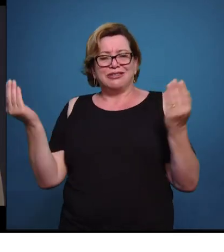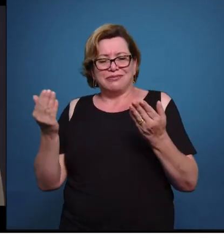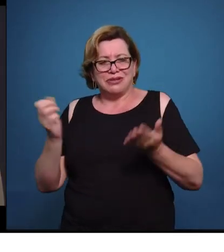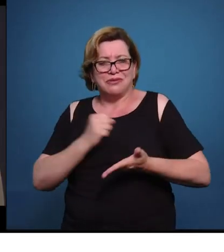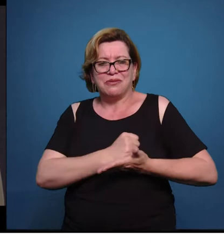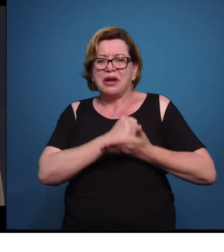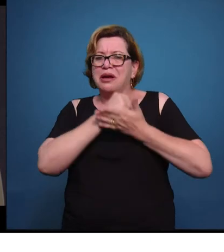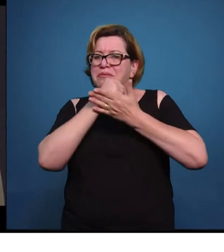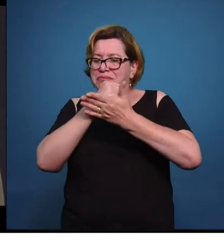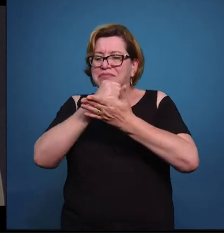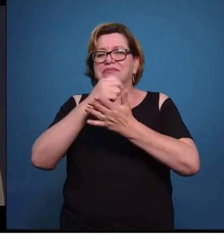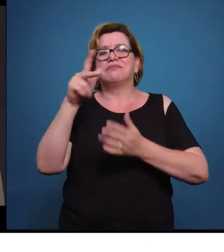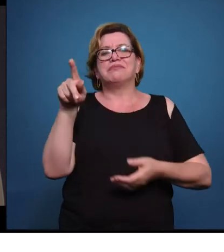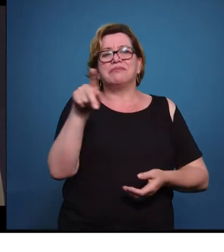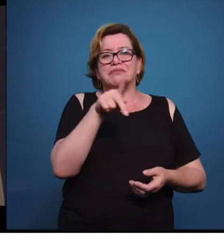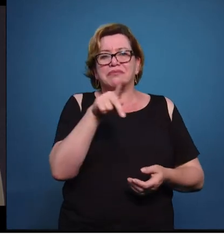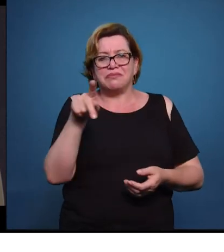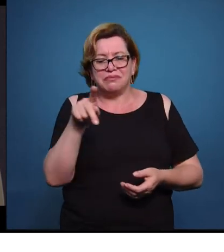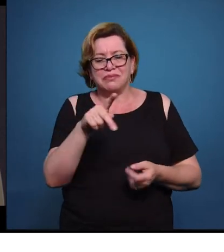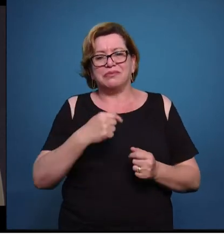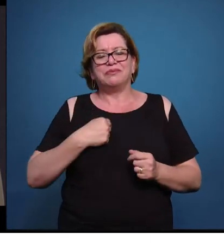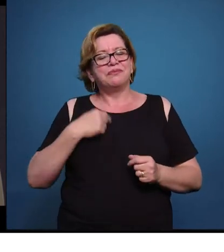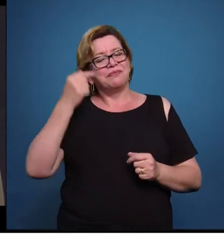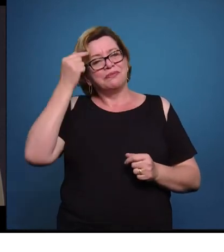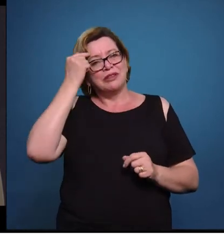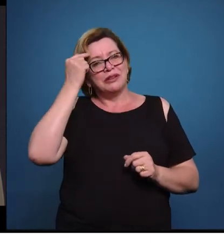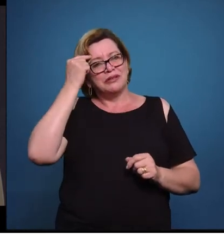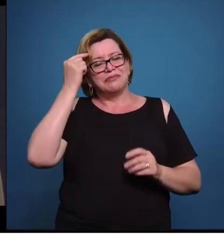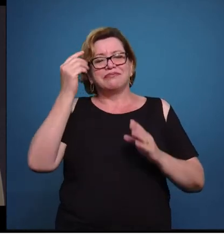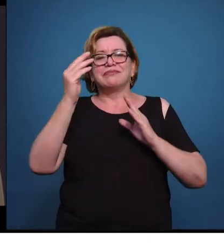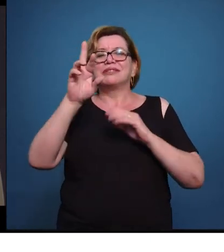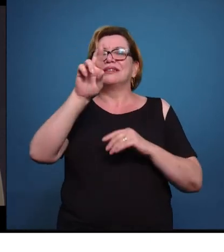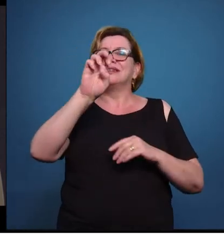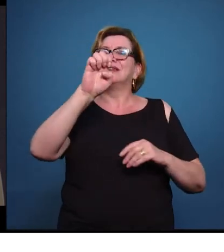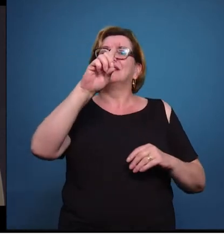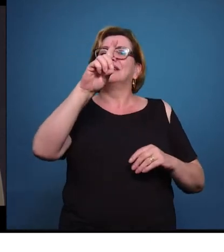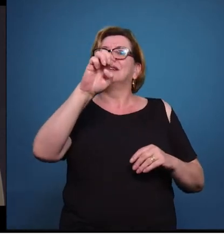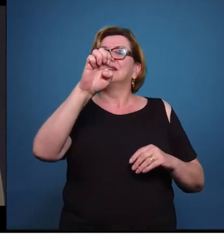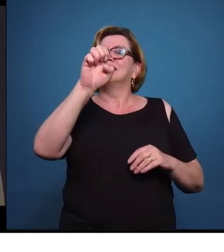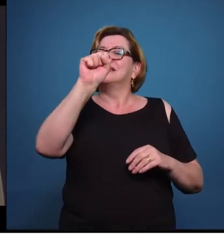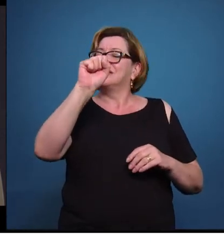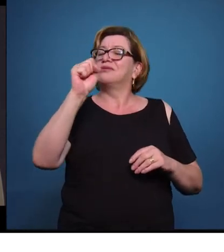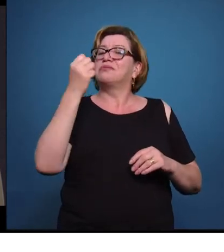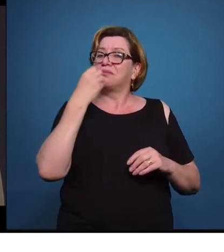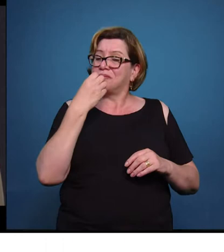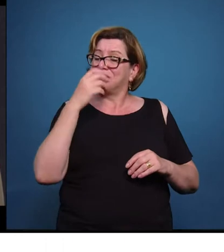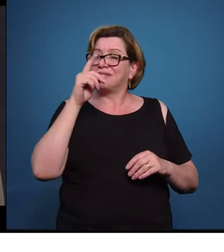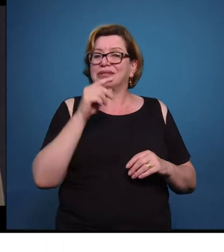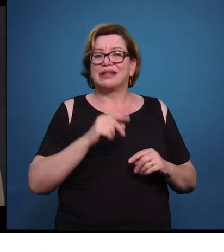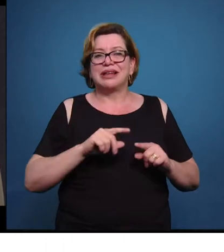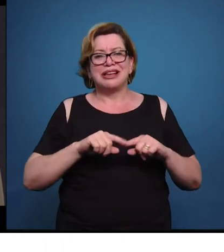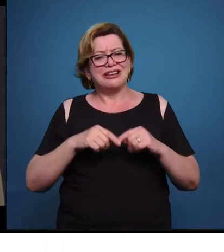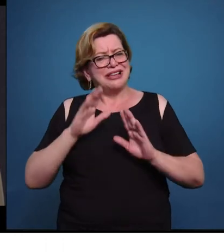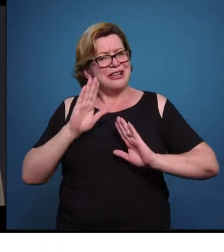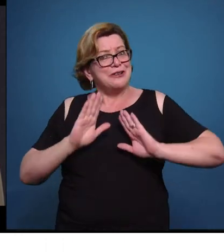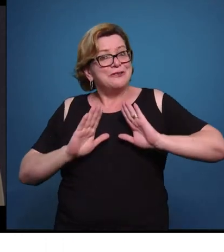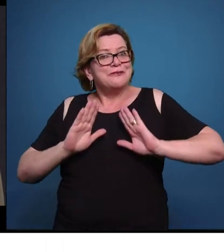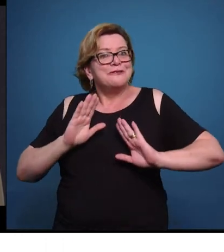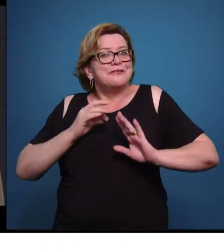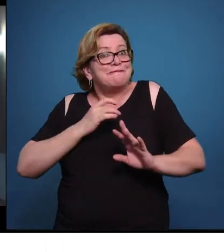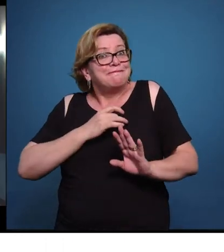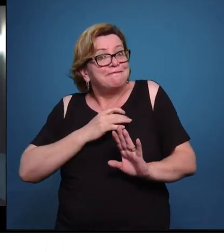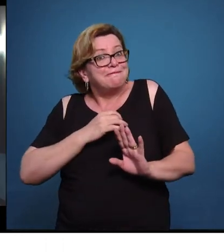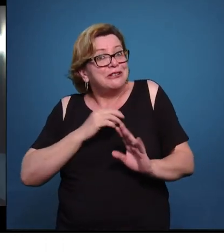esse também não vai acabar, eu penso que as redes sociais podem ser úteis. Mas, eu tenho um pouco de receio da